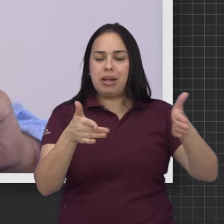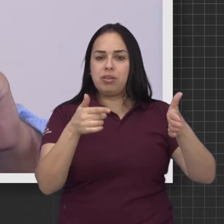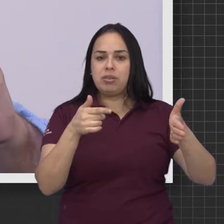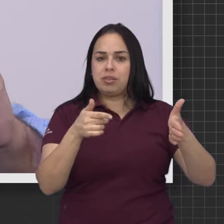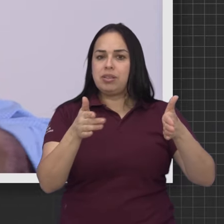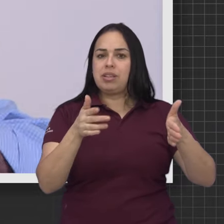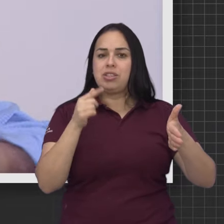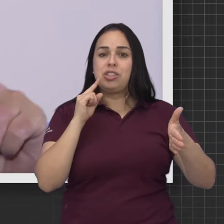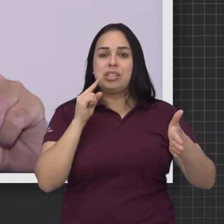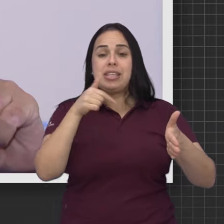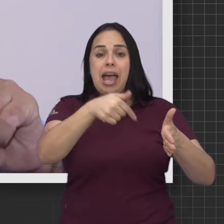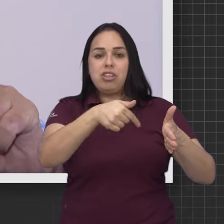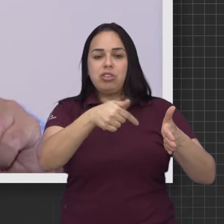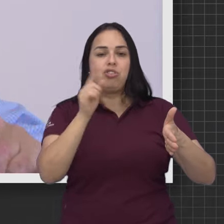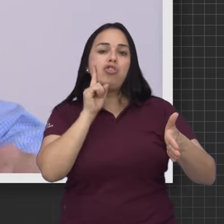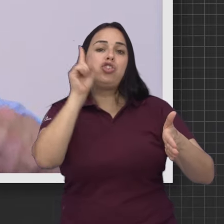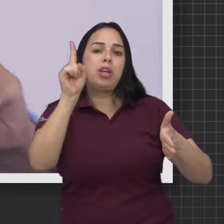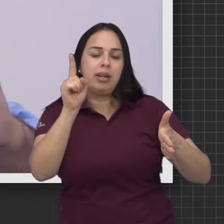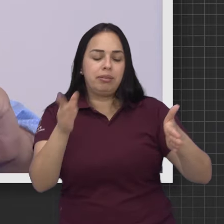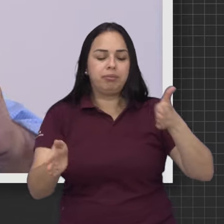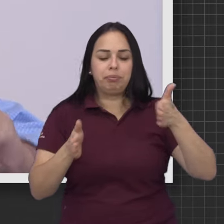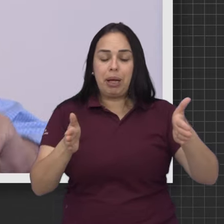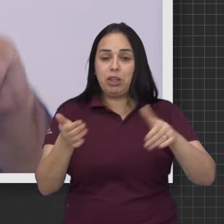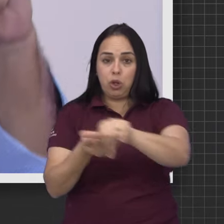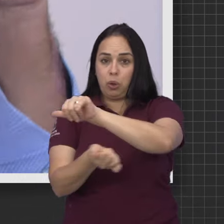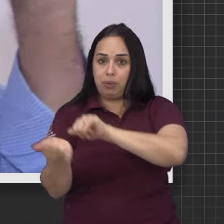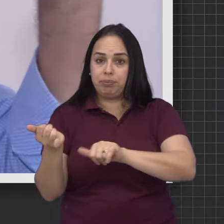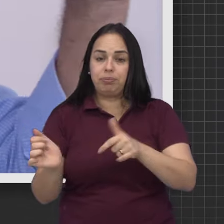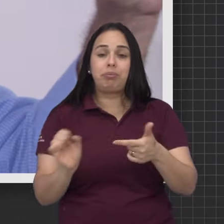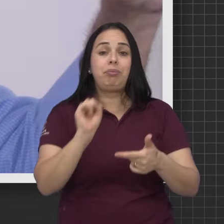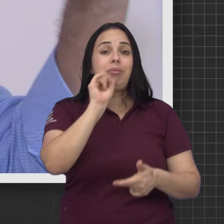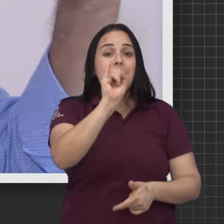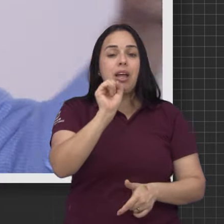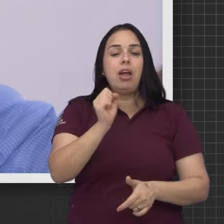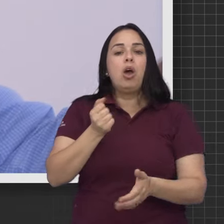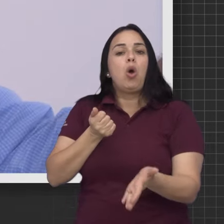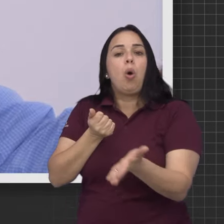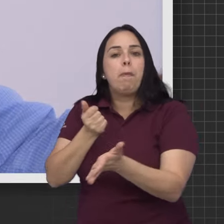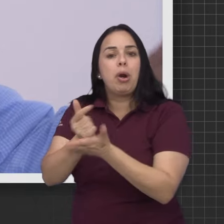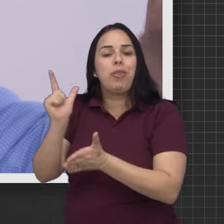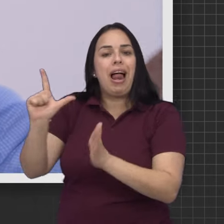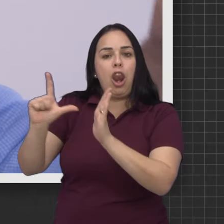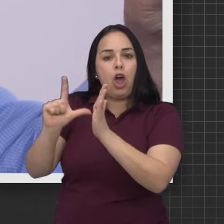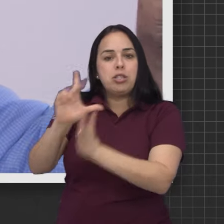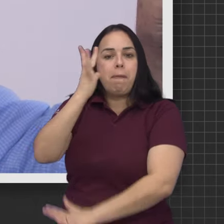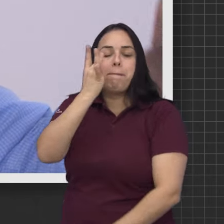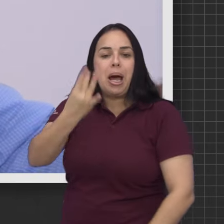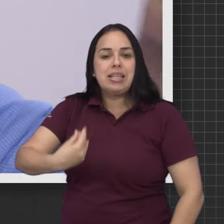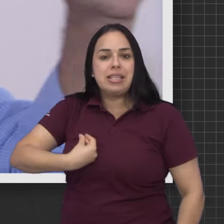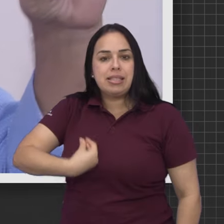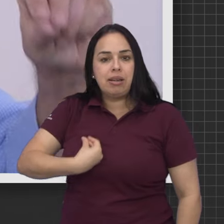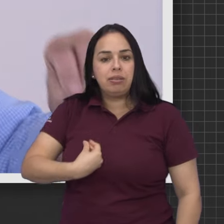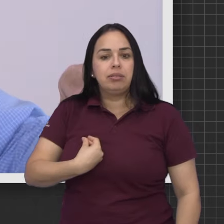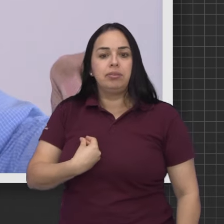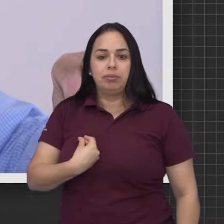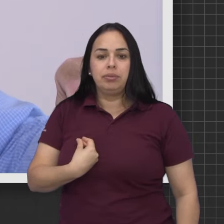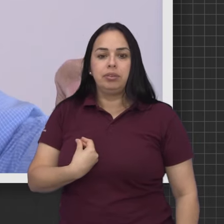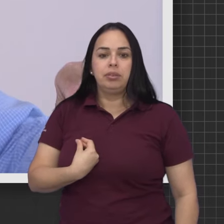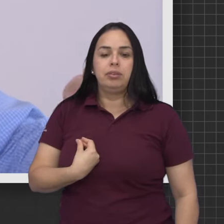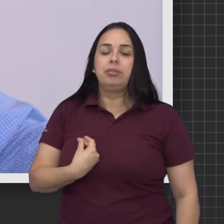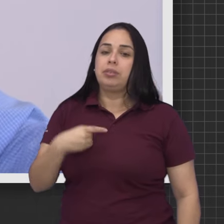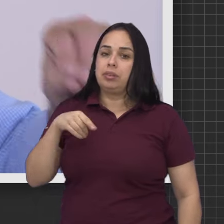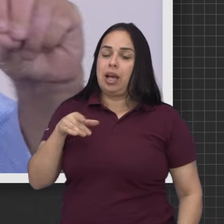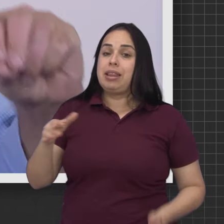ambiente de internet. Caso tenha sido diretamente na loja física, ele vai utilizar